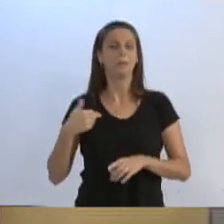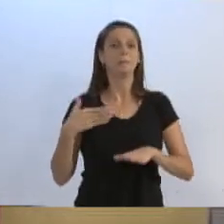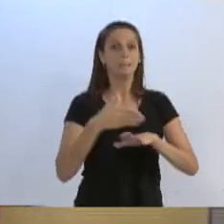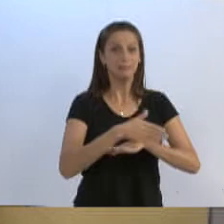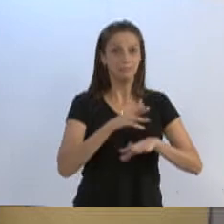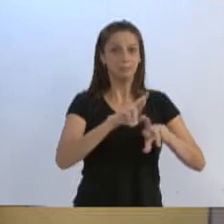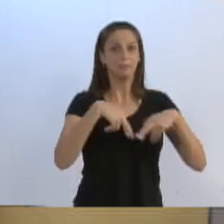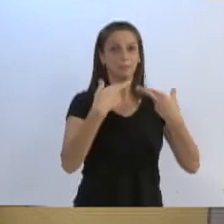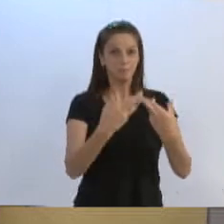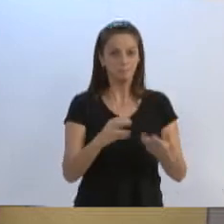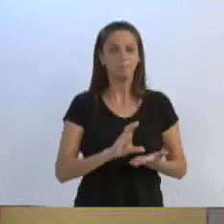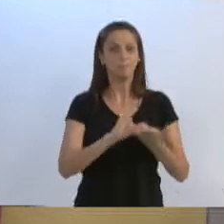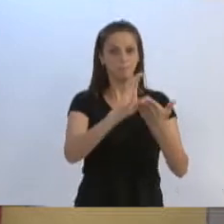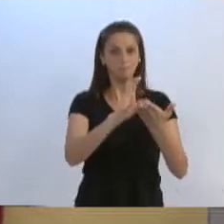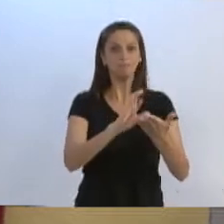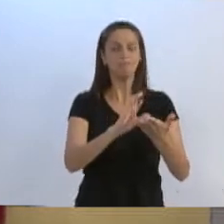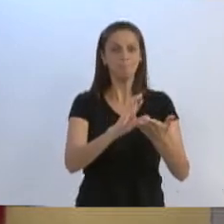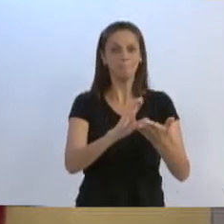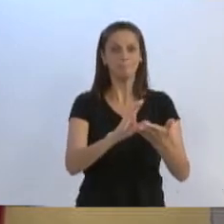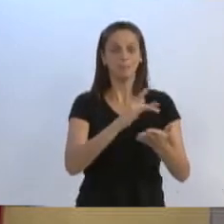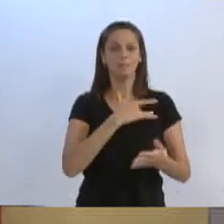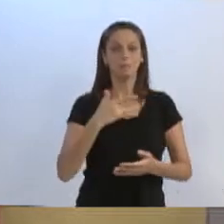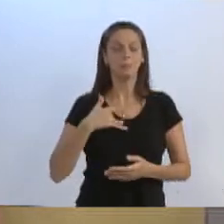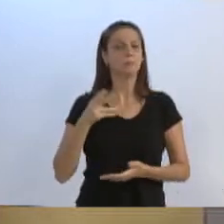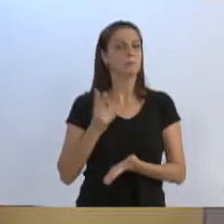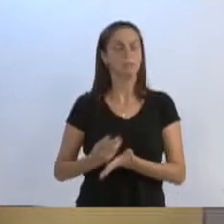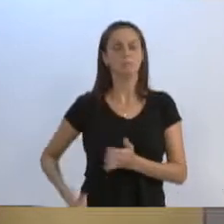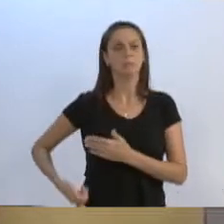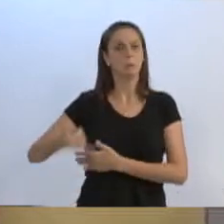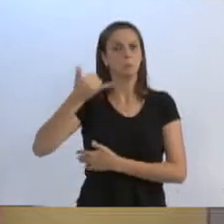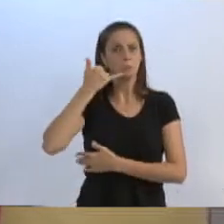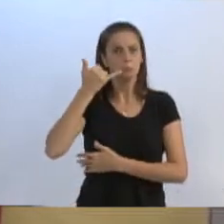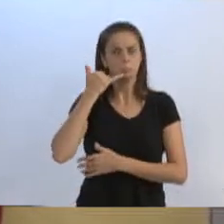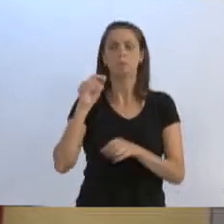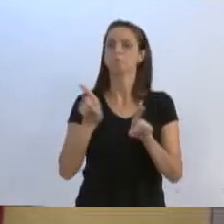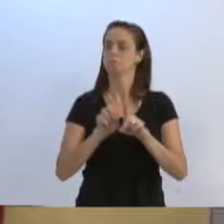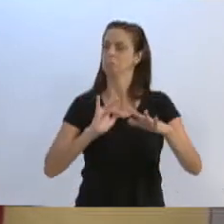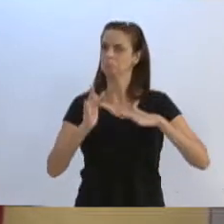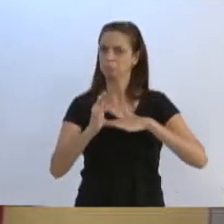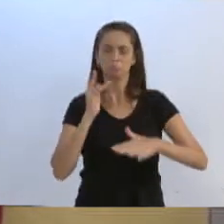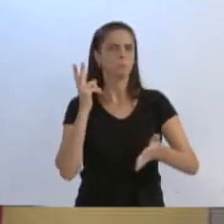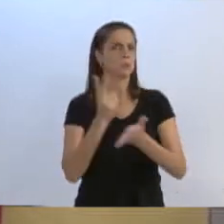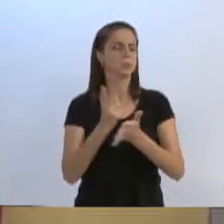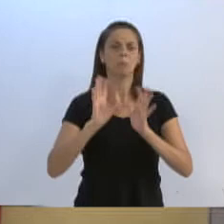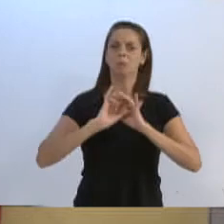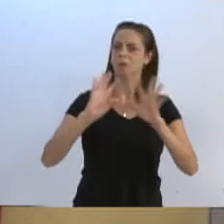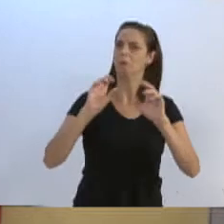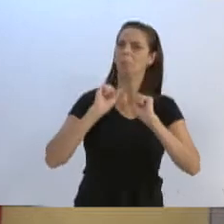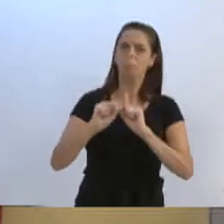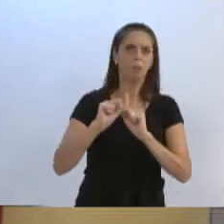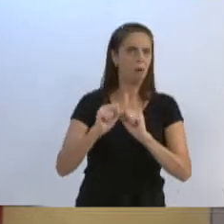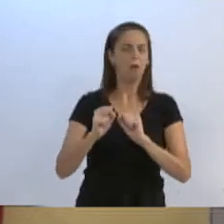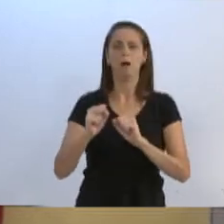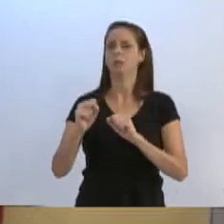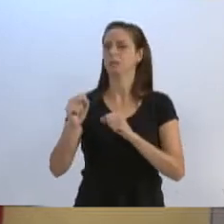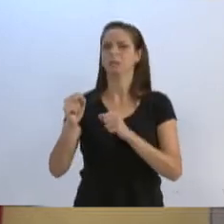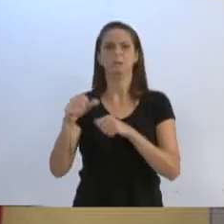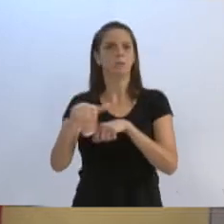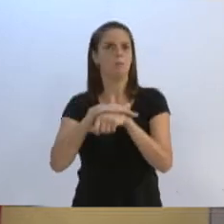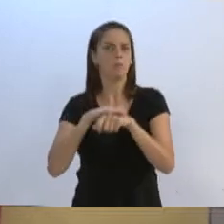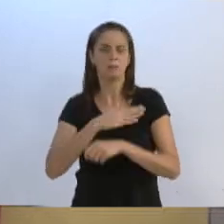locais de saúde, porque o meu celular está sempre ligado, as minhas redes sociais estão sempre à disposição da população e eu recebo